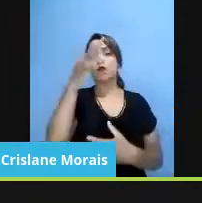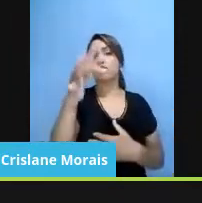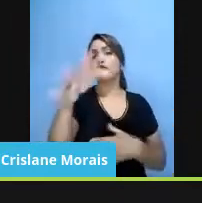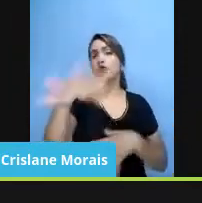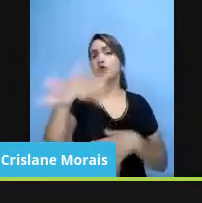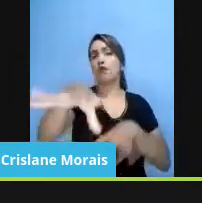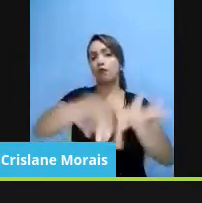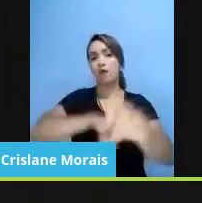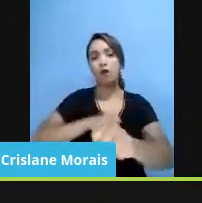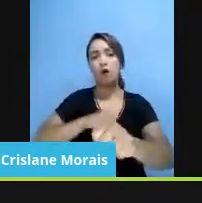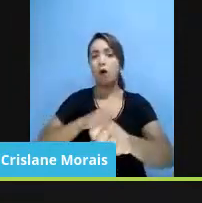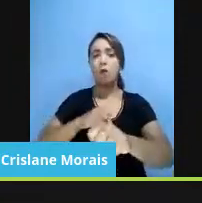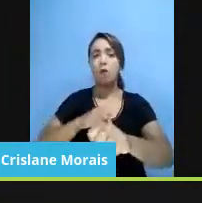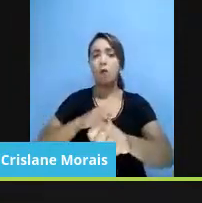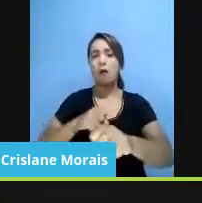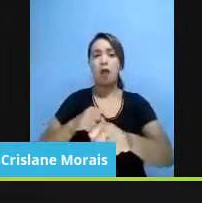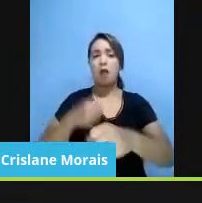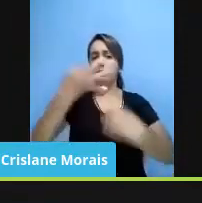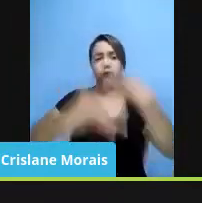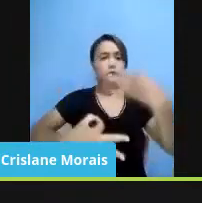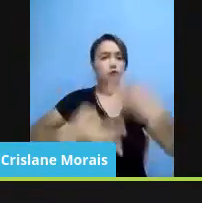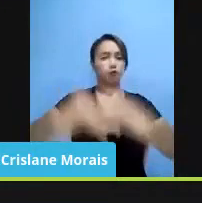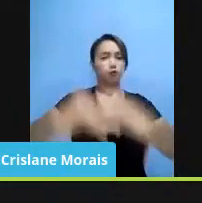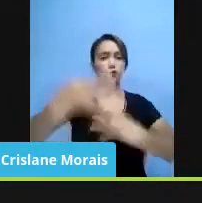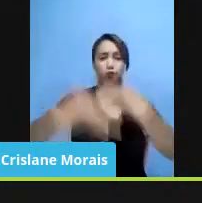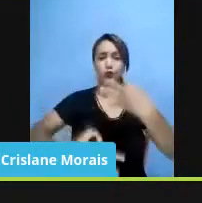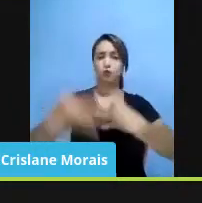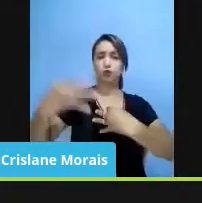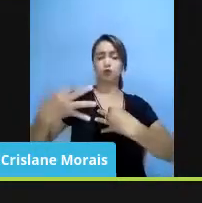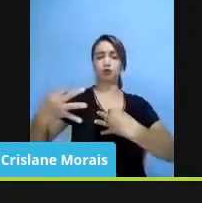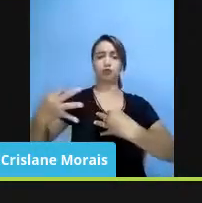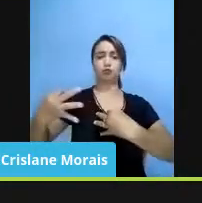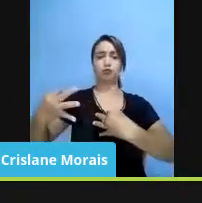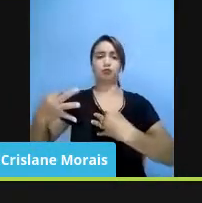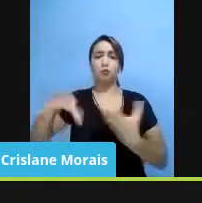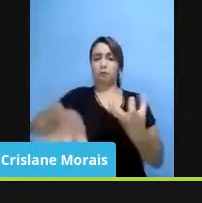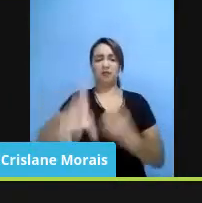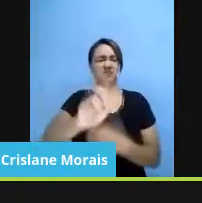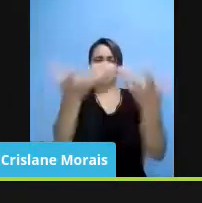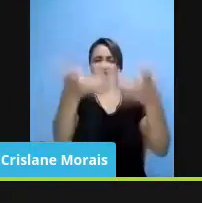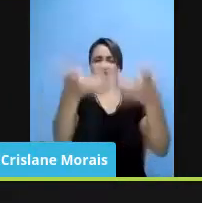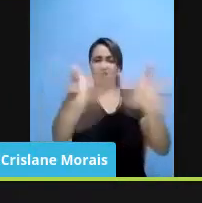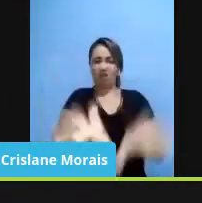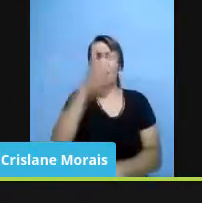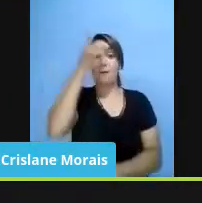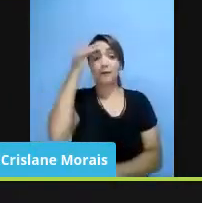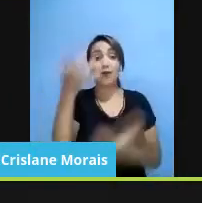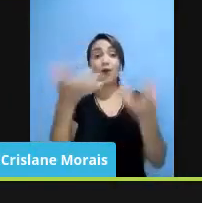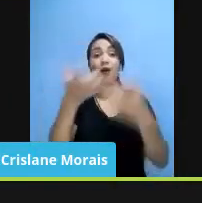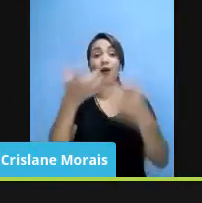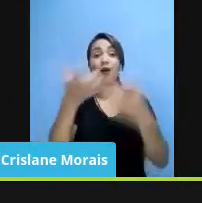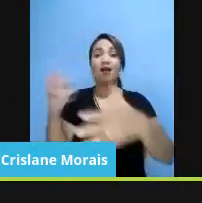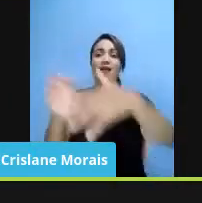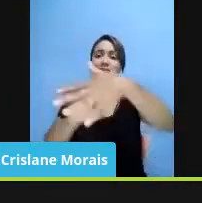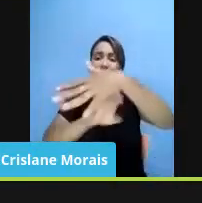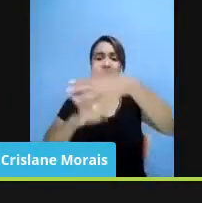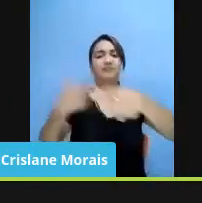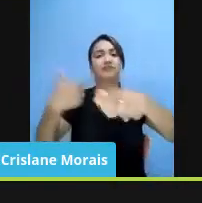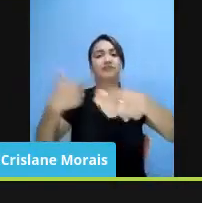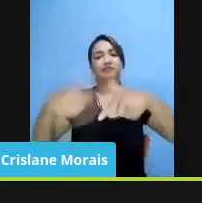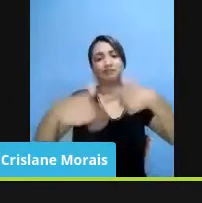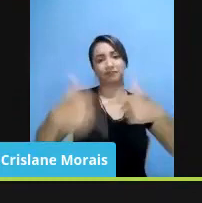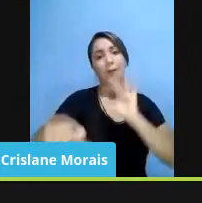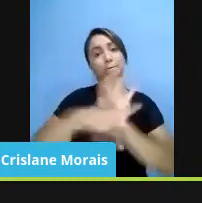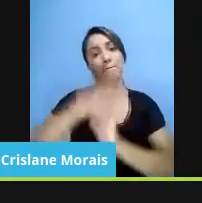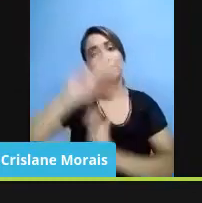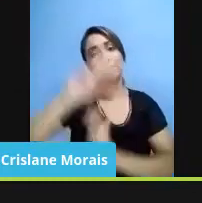um agente, um juiz, um parlamentar. As pessoas querem ser empresas. Eu acho que a grande luta dos